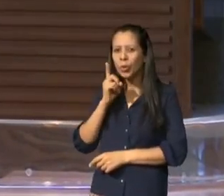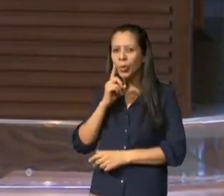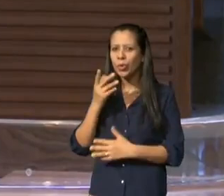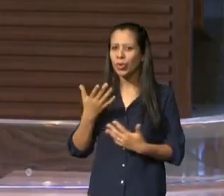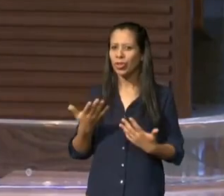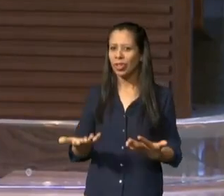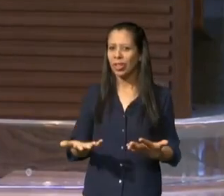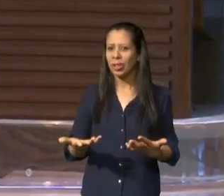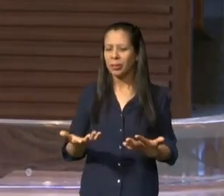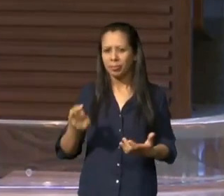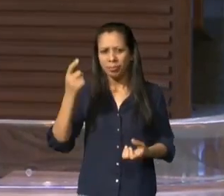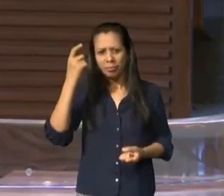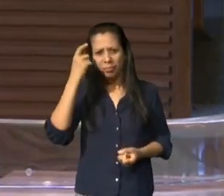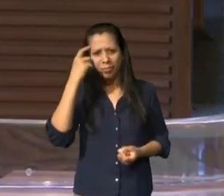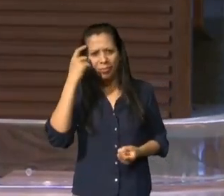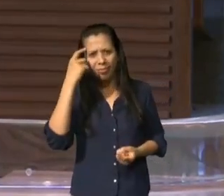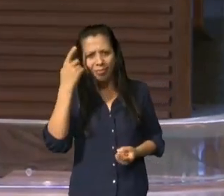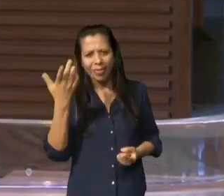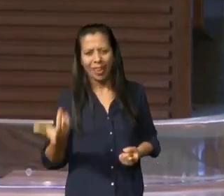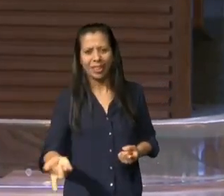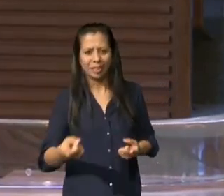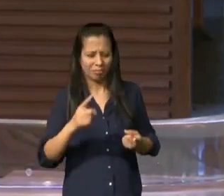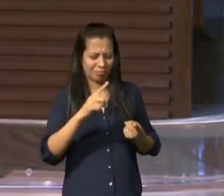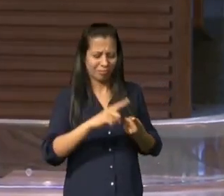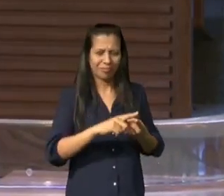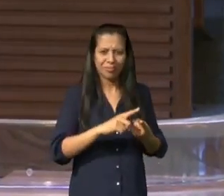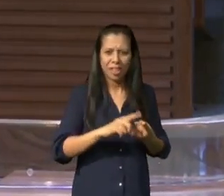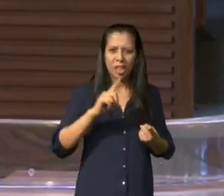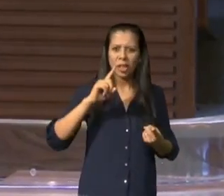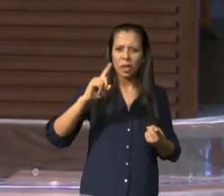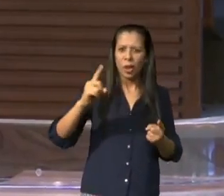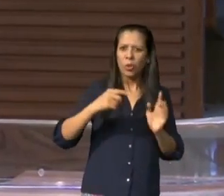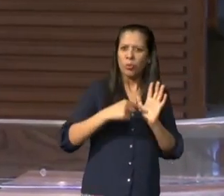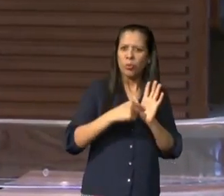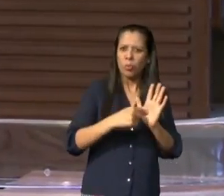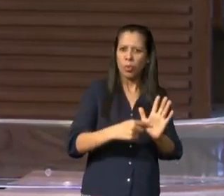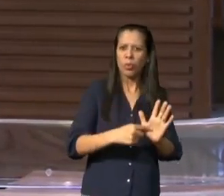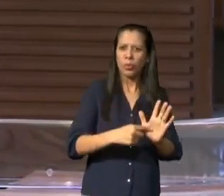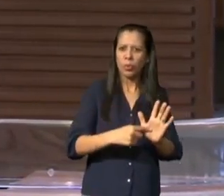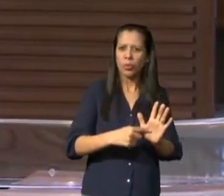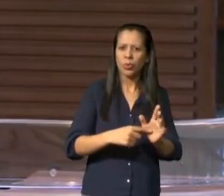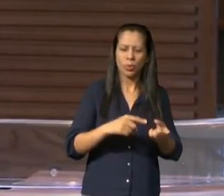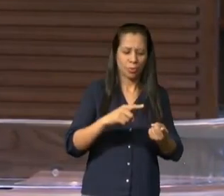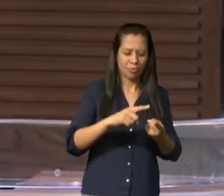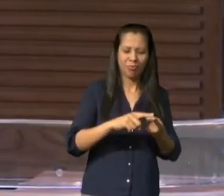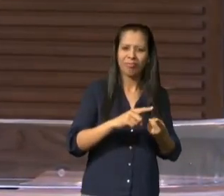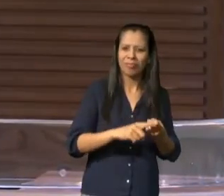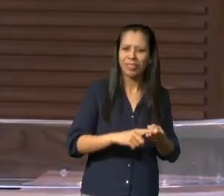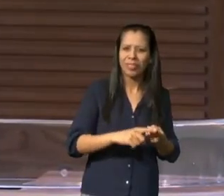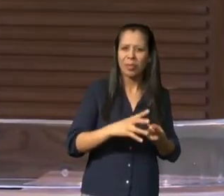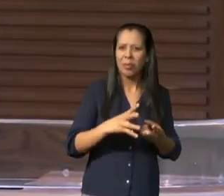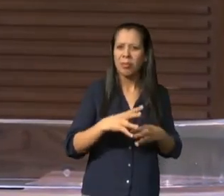Deus instruiu o povo através de Moisés para que todos soubessem quem era Deus